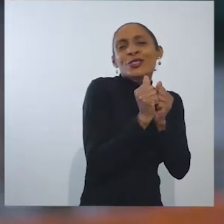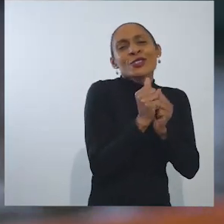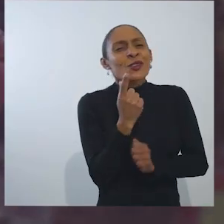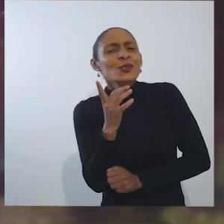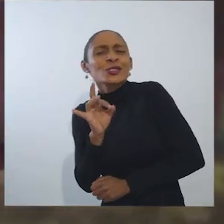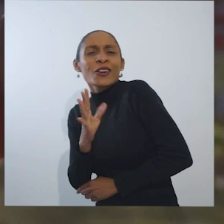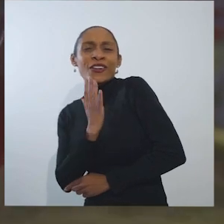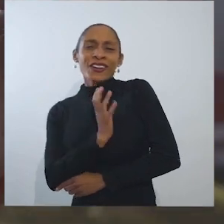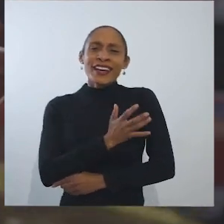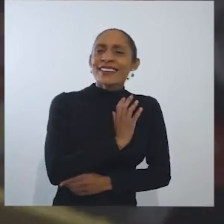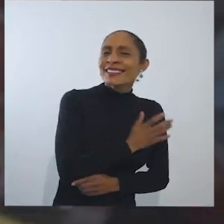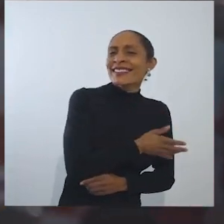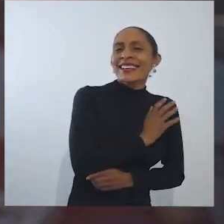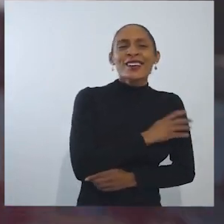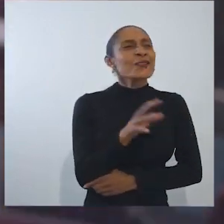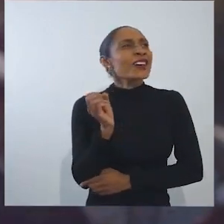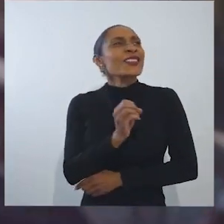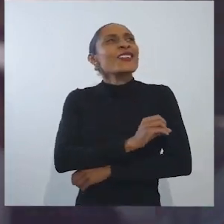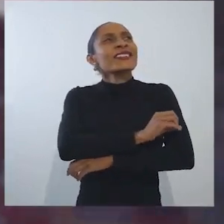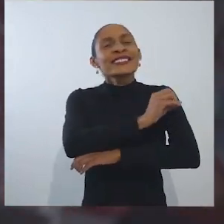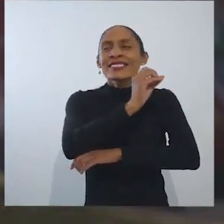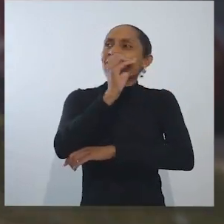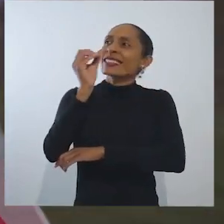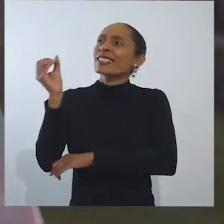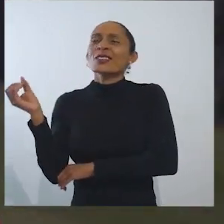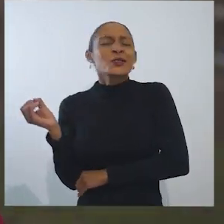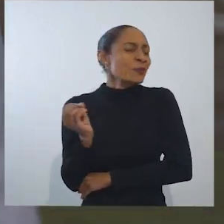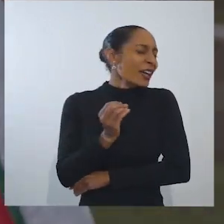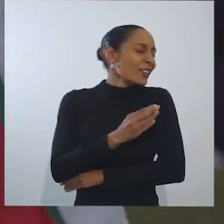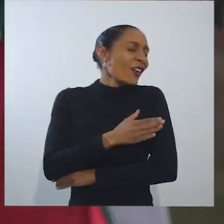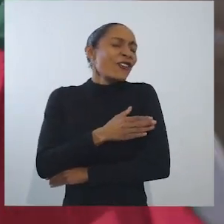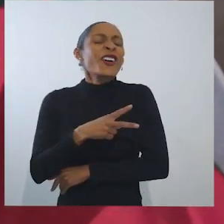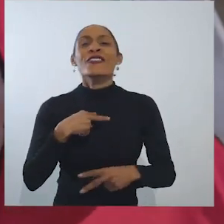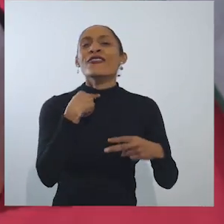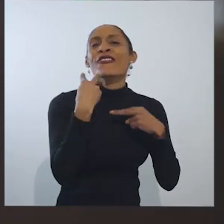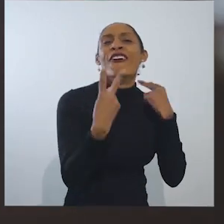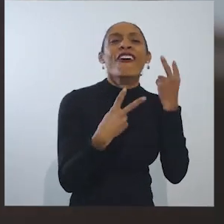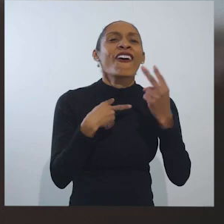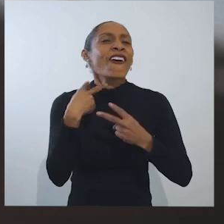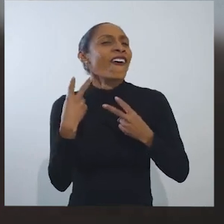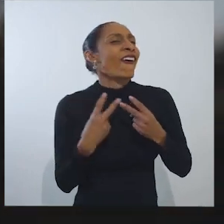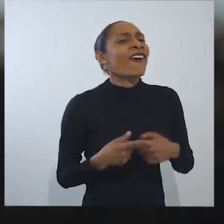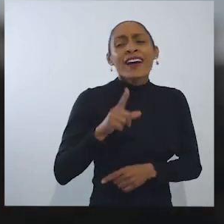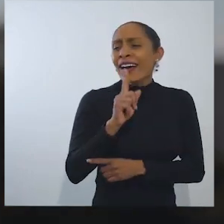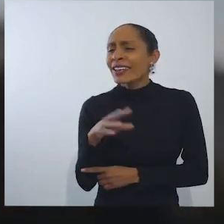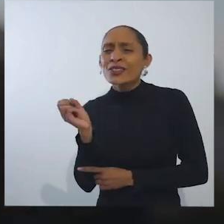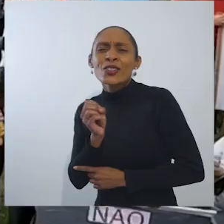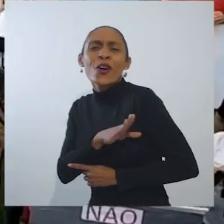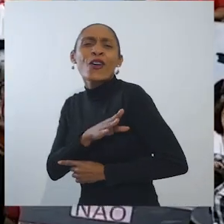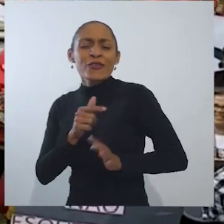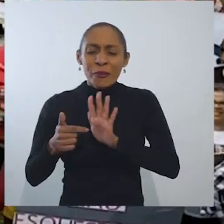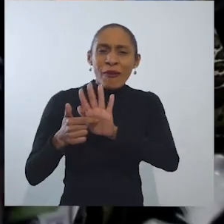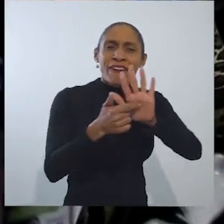Uma nova aurora, uma nova voz É que o novo traz o vento da